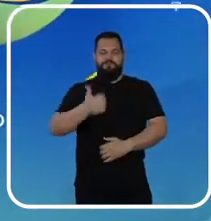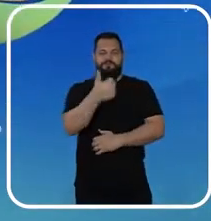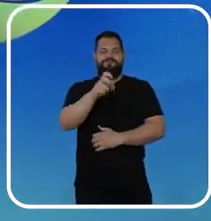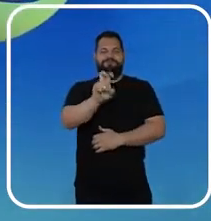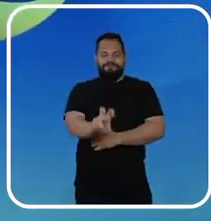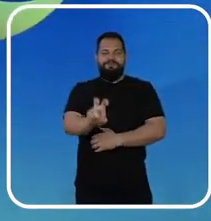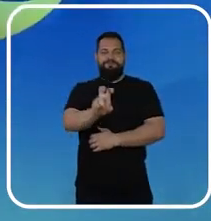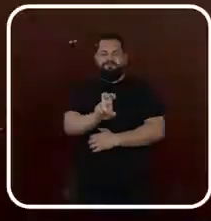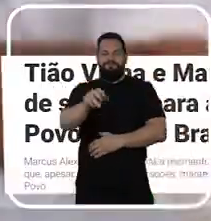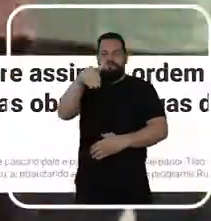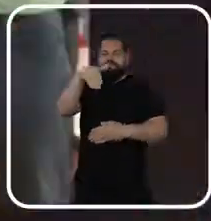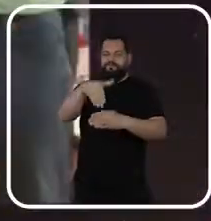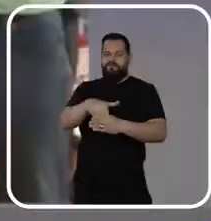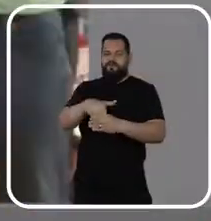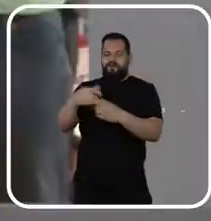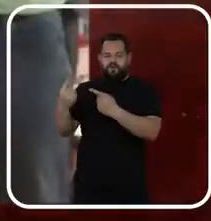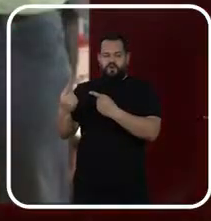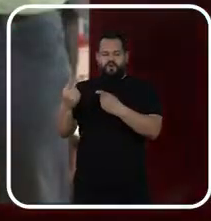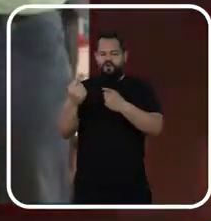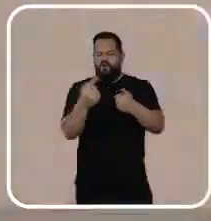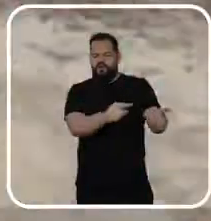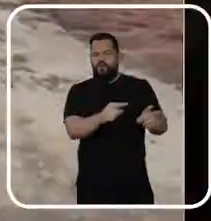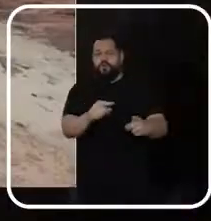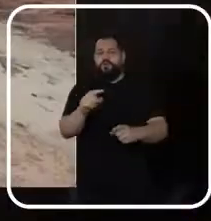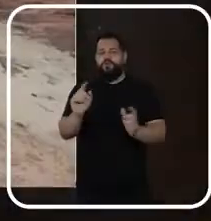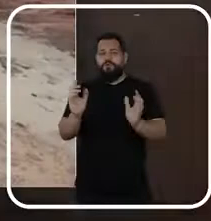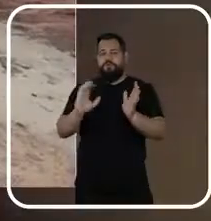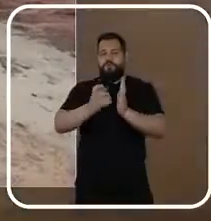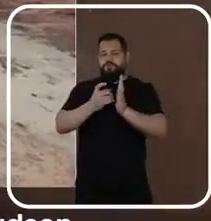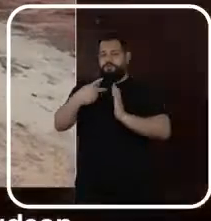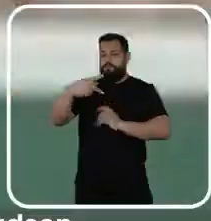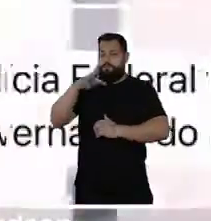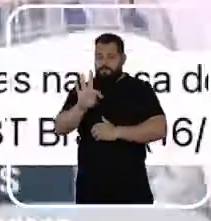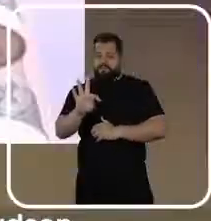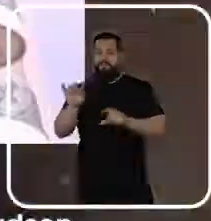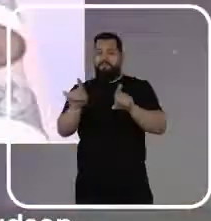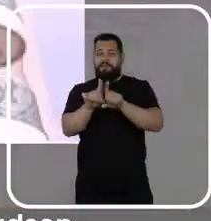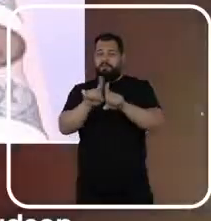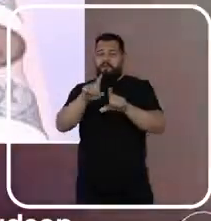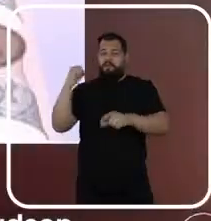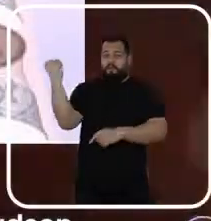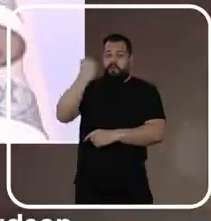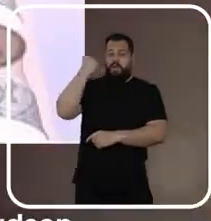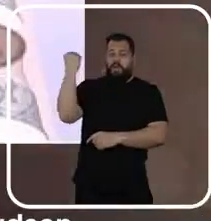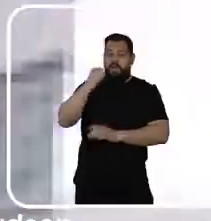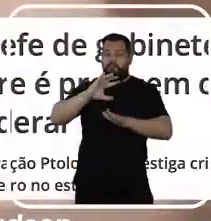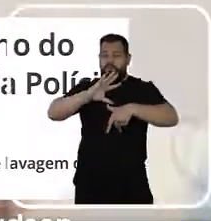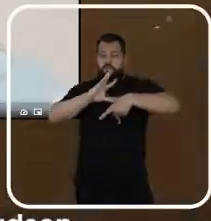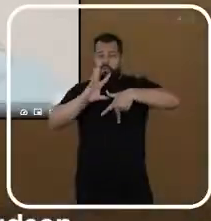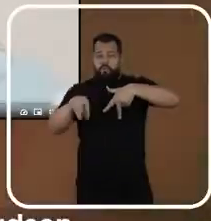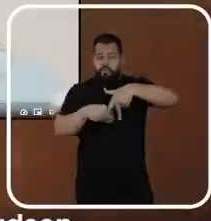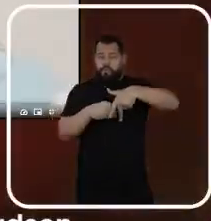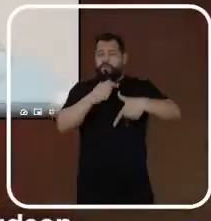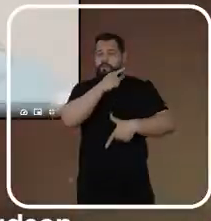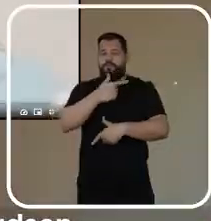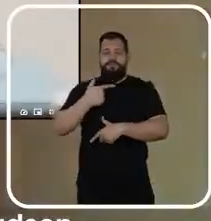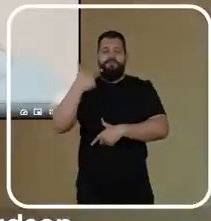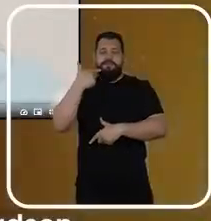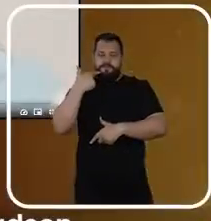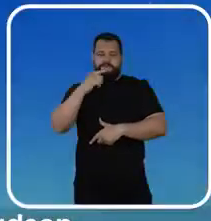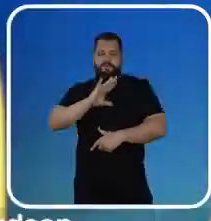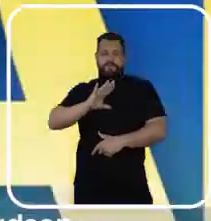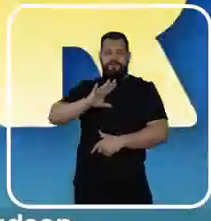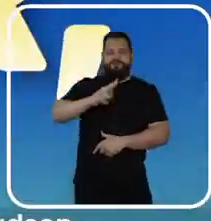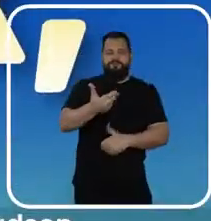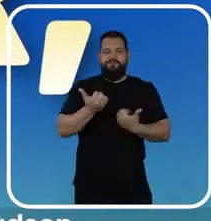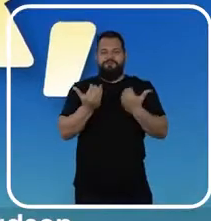Governadora 15 Um voto contra a incompetência do PT Um voto contra os escândalos de corrupção do governo Gladson